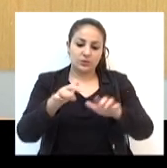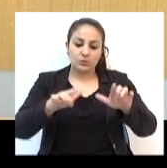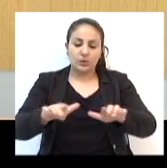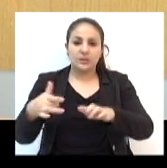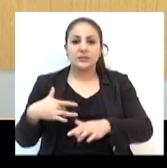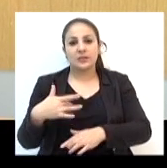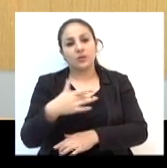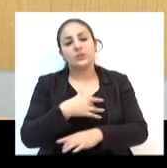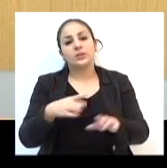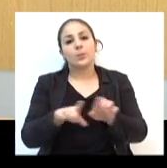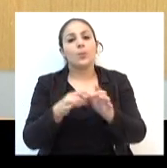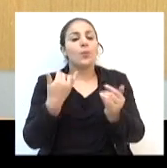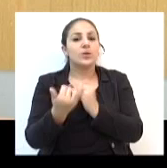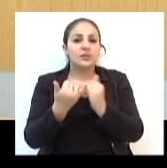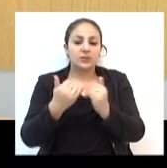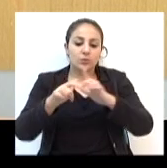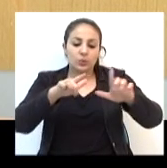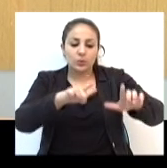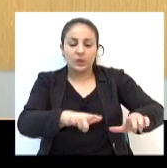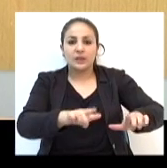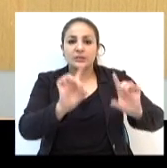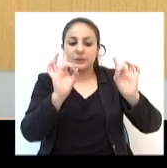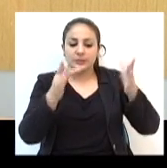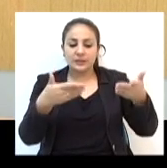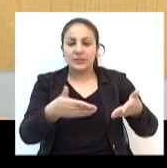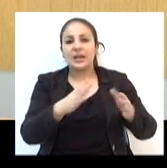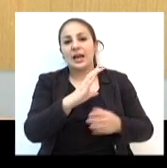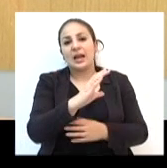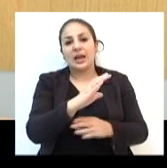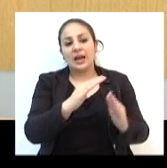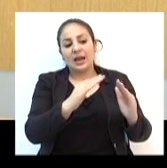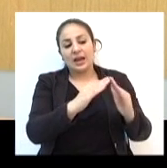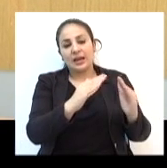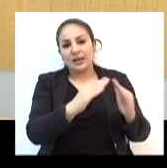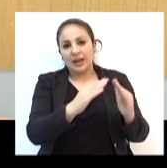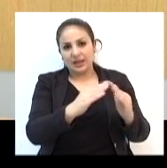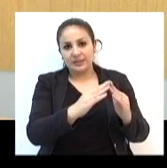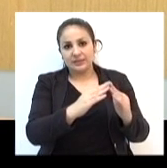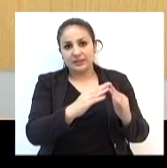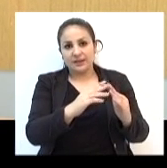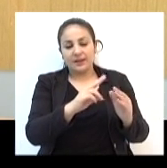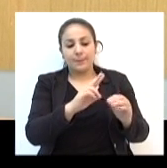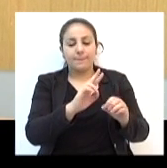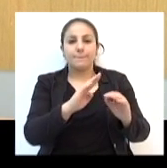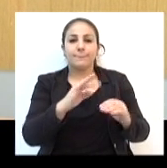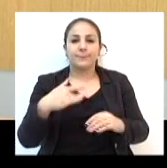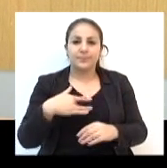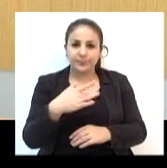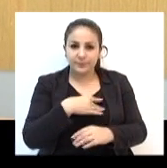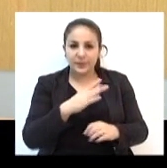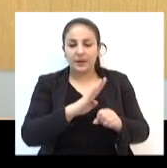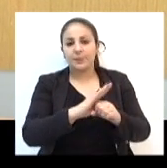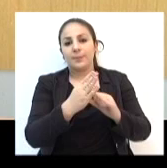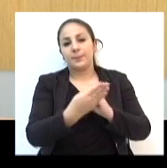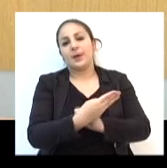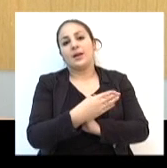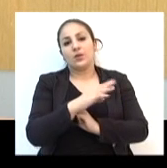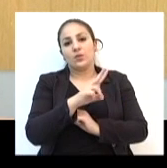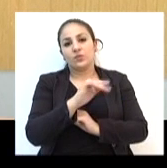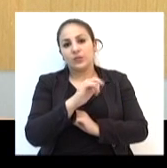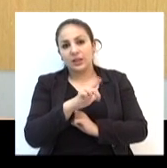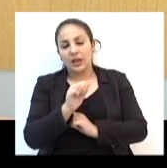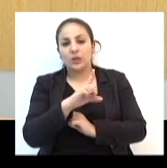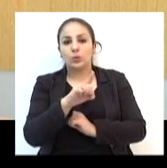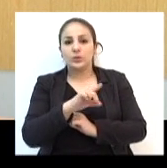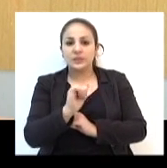exemplo no Ambulatório de Especialidades, no CAIS da Vila Luíza e na UBS do bairro Záquia. O sistema tem o